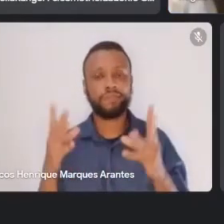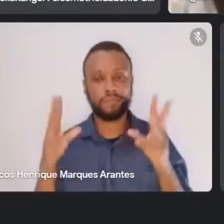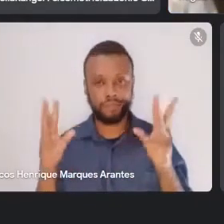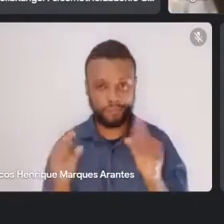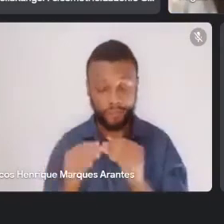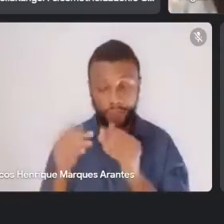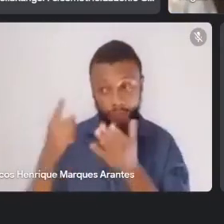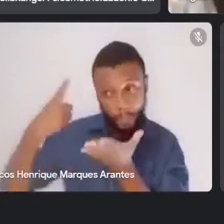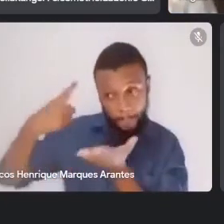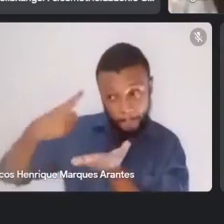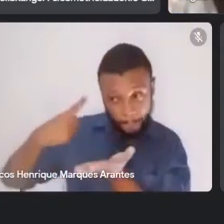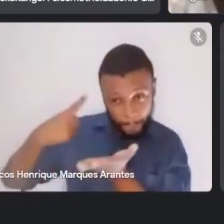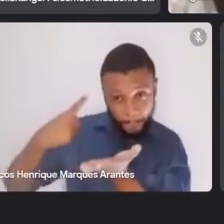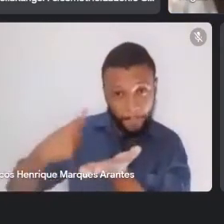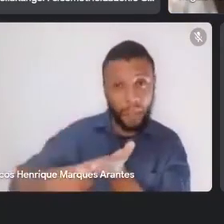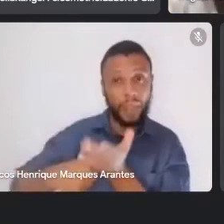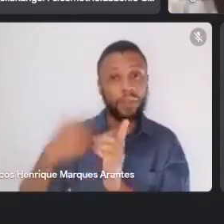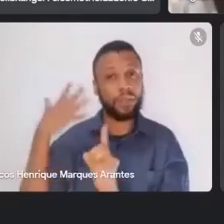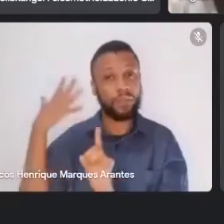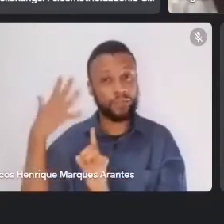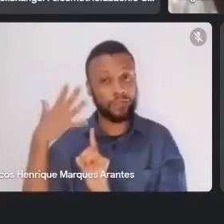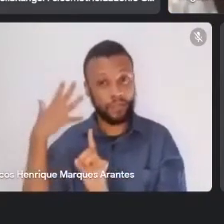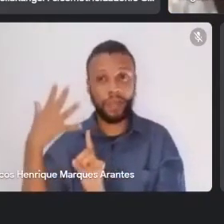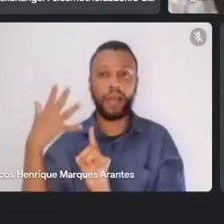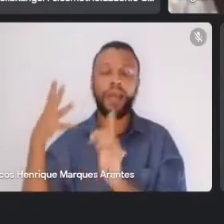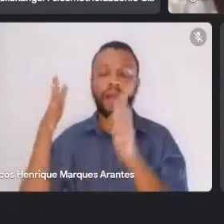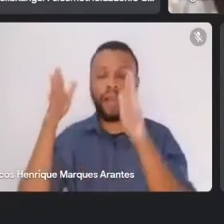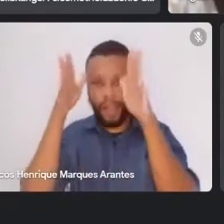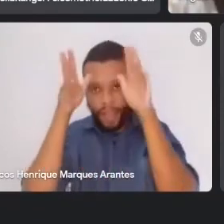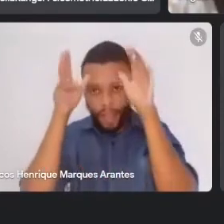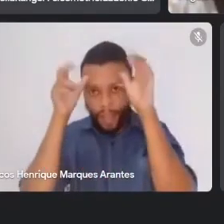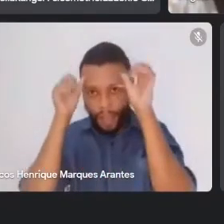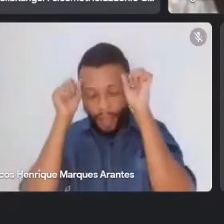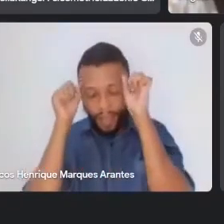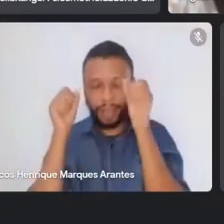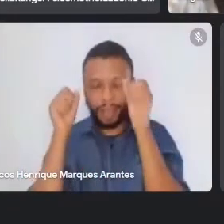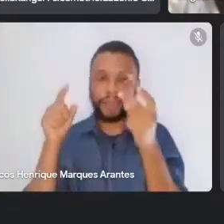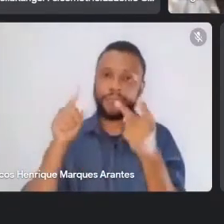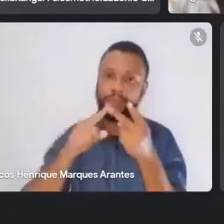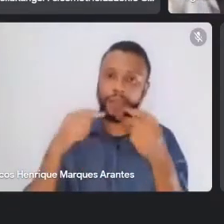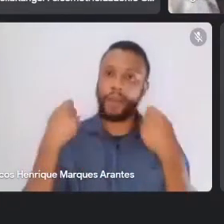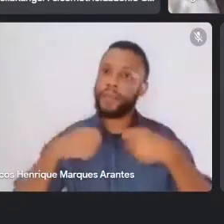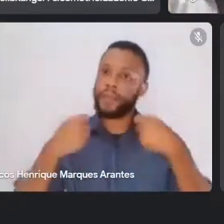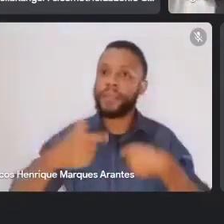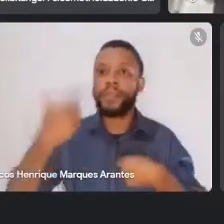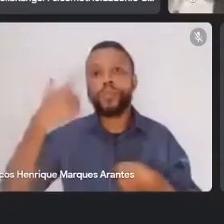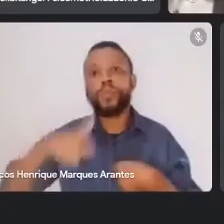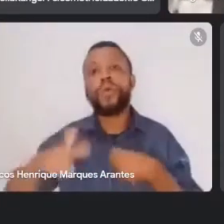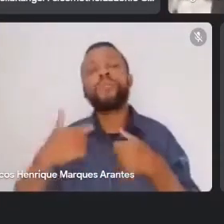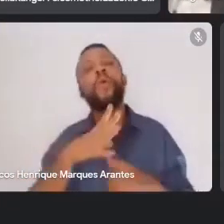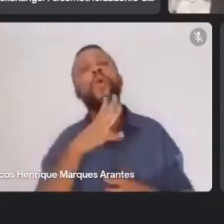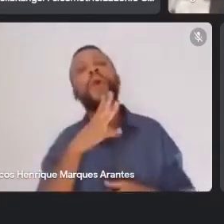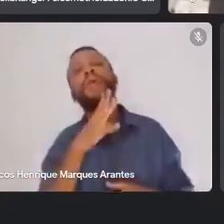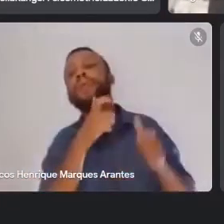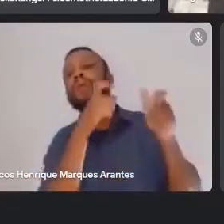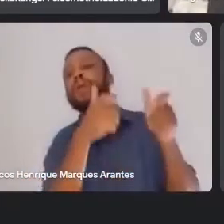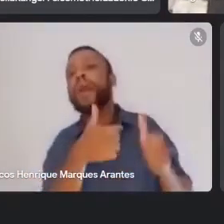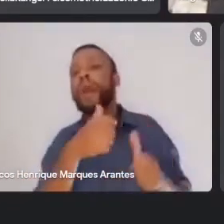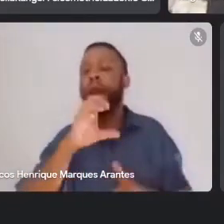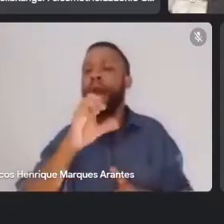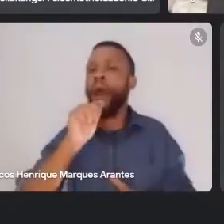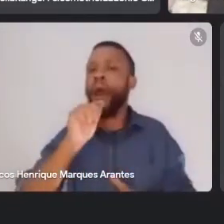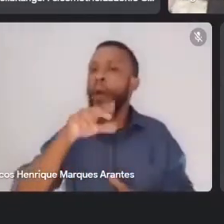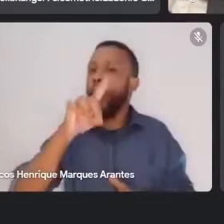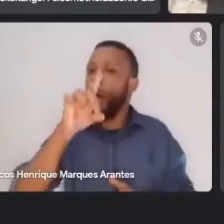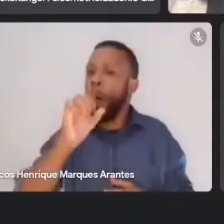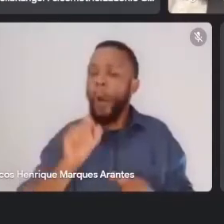-pandemia. A gente tem que... É Acre, tem que ir para Canudos de novo, tem que dar uma passada em São José do